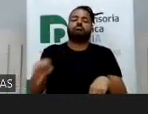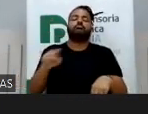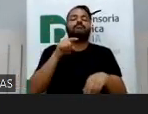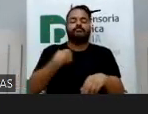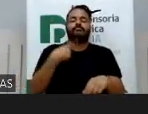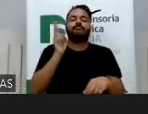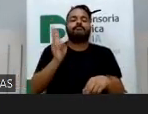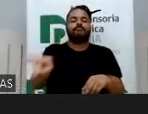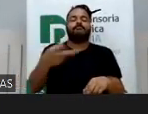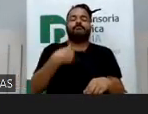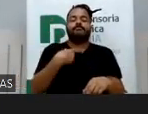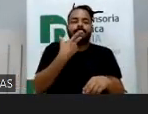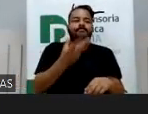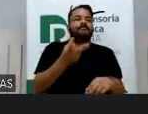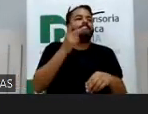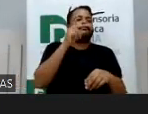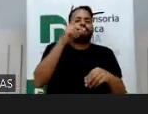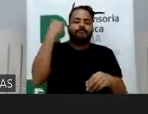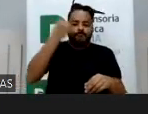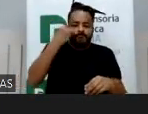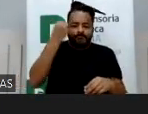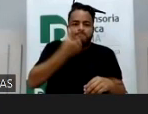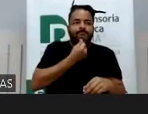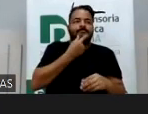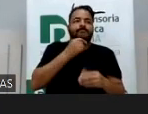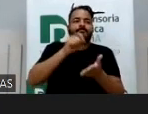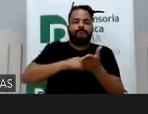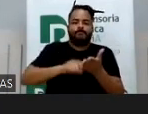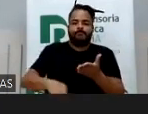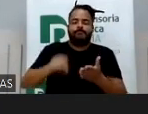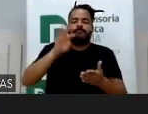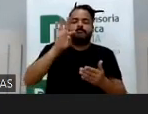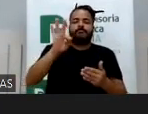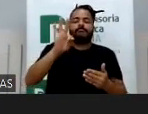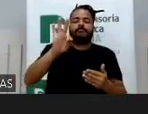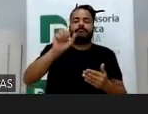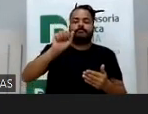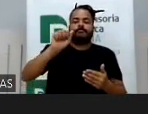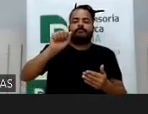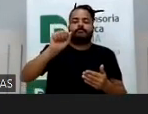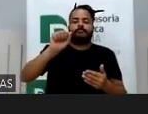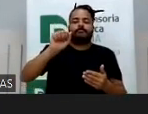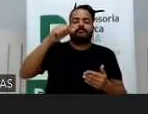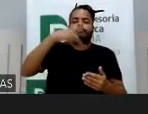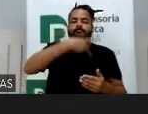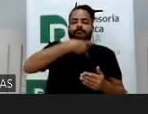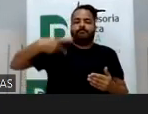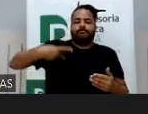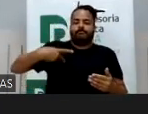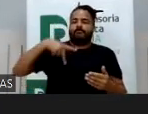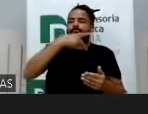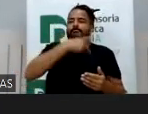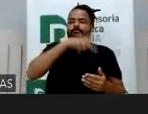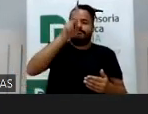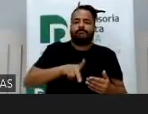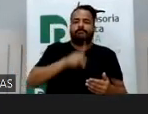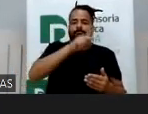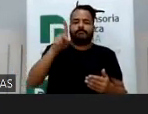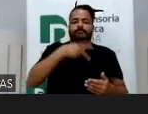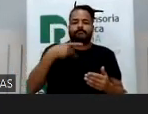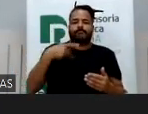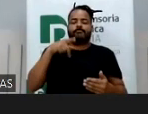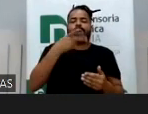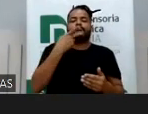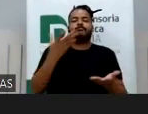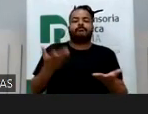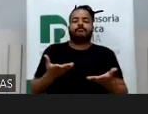isso com o Pablo Stolz e ele enxerga a mesma dificuldade que eu. Ele diz, realmente, irmã, do ponto de vista da doutrina, direito de família